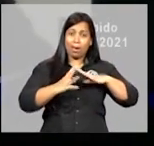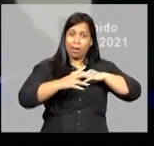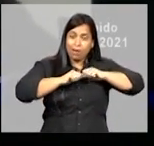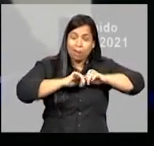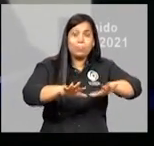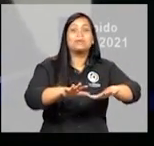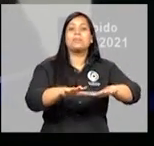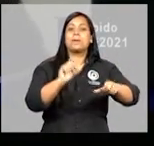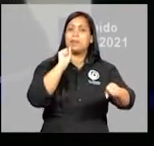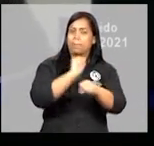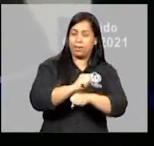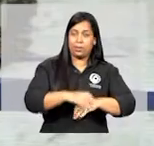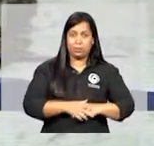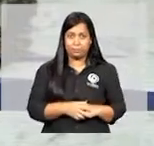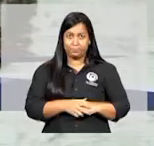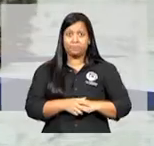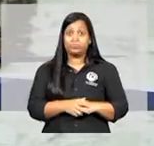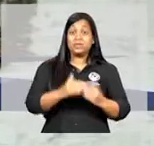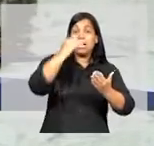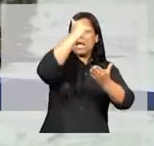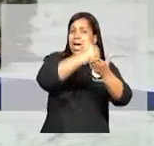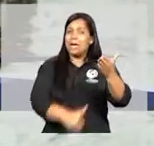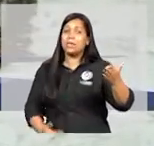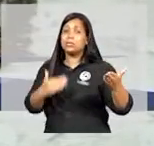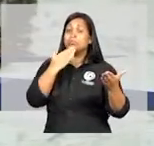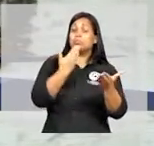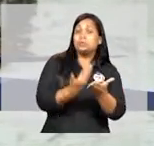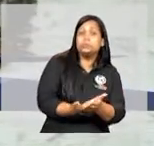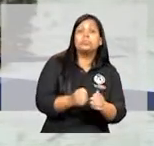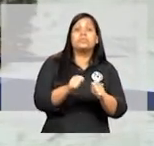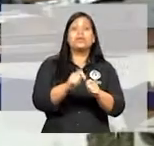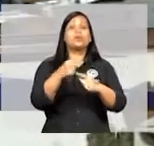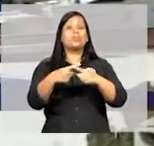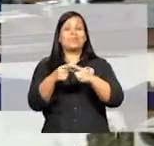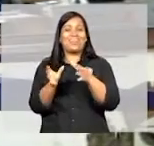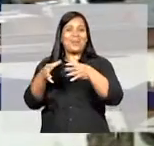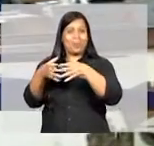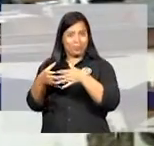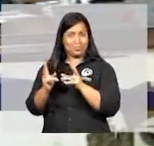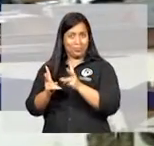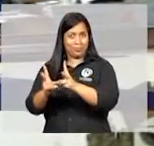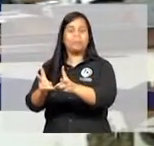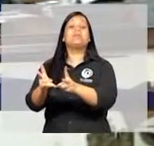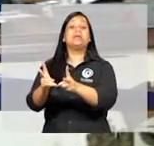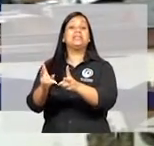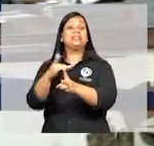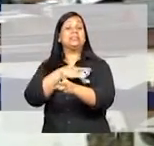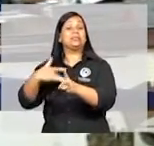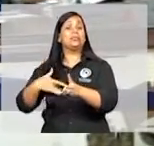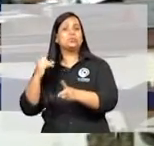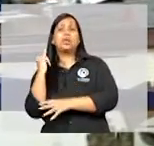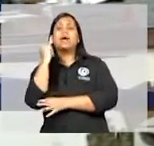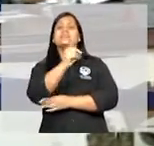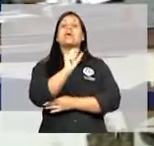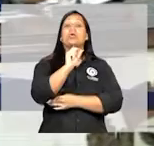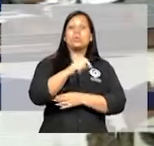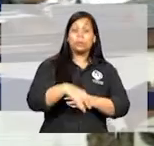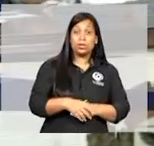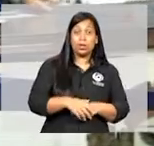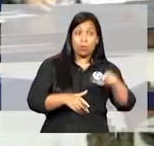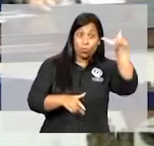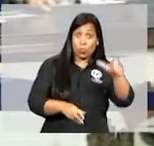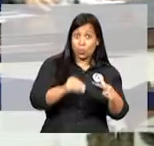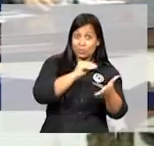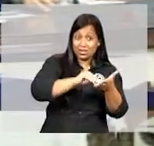pandemia de Covid-19. A retirada do requerimento veio após a Comissão Permanente de Saúde informar que